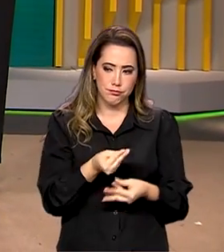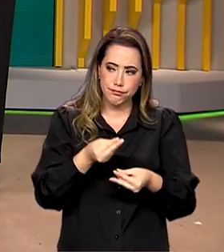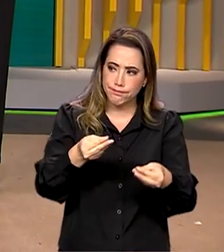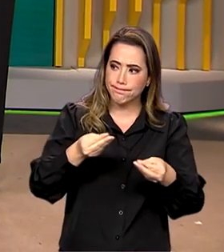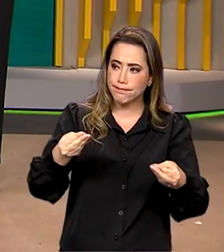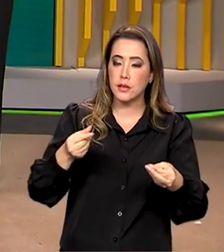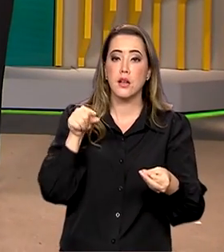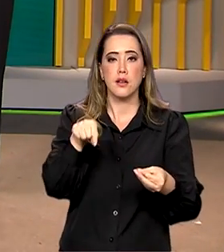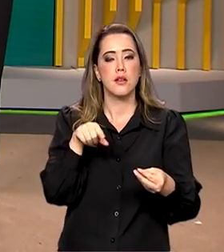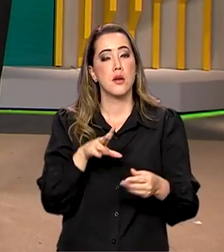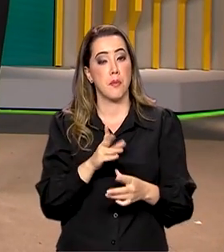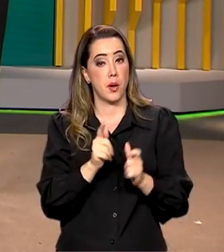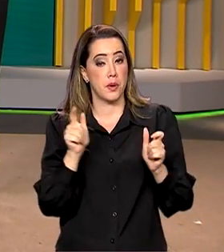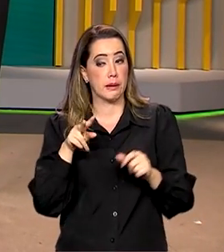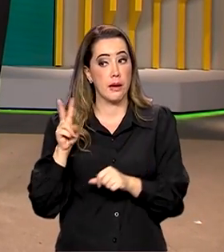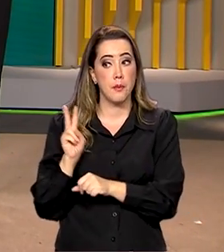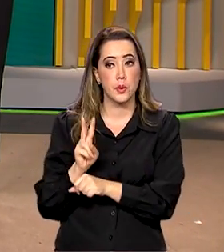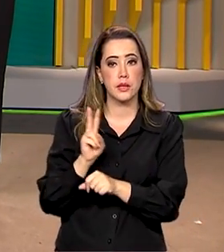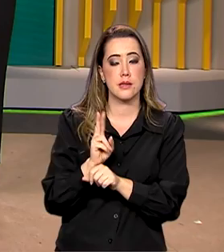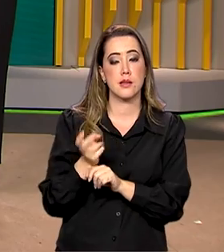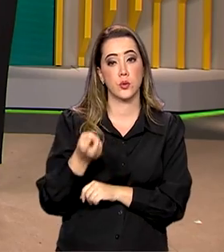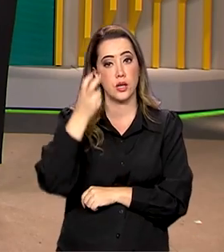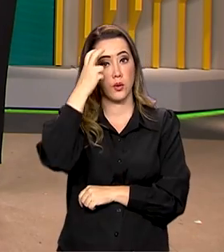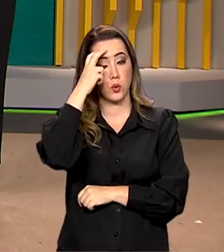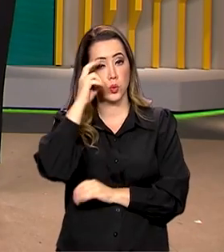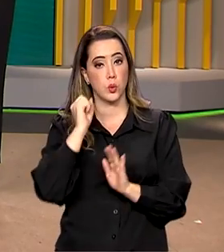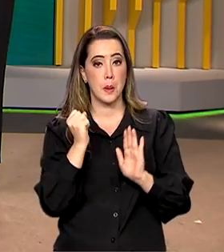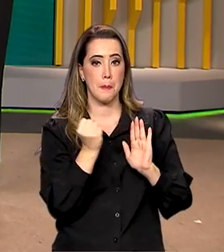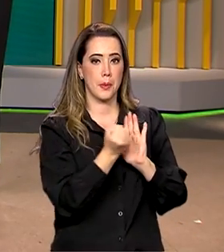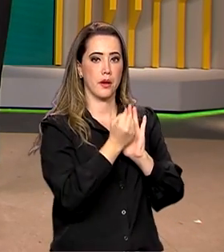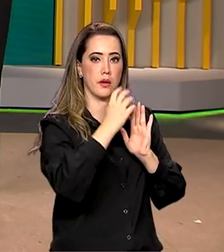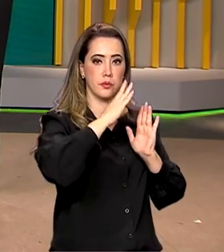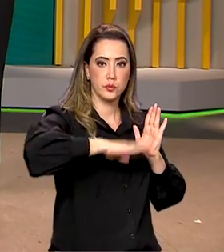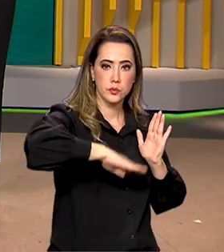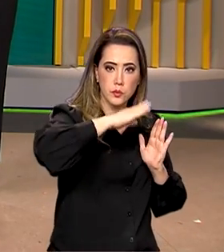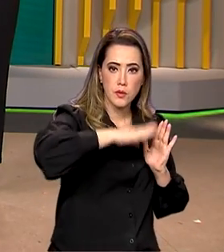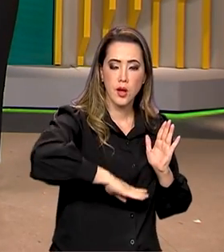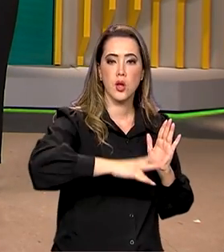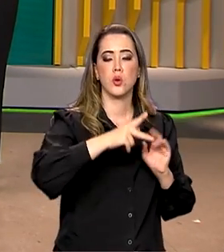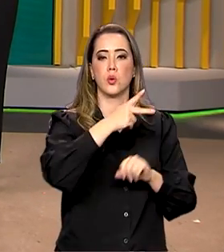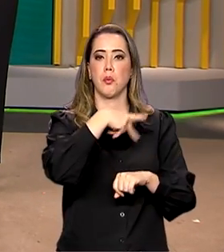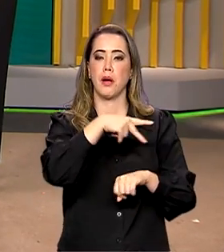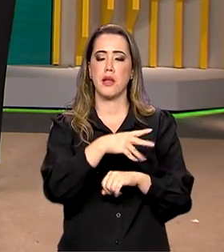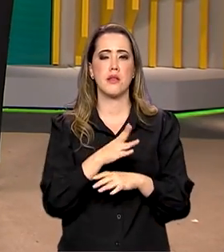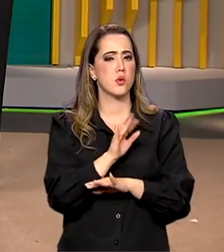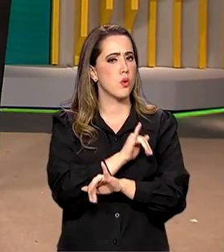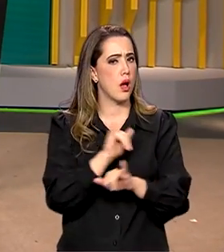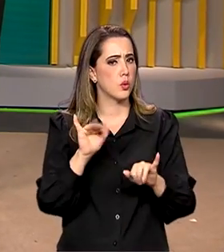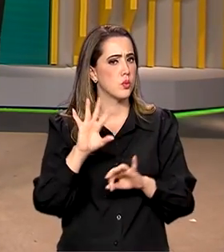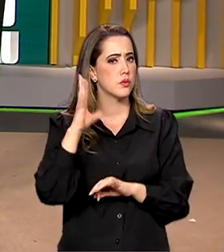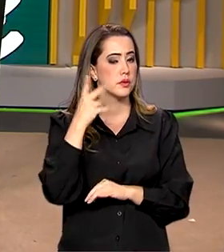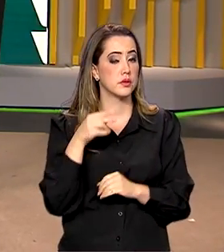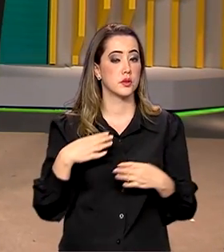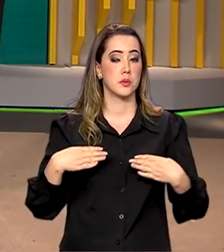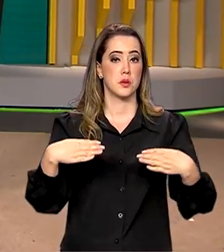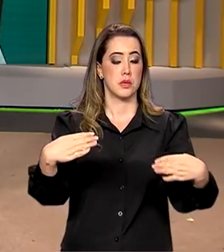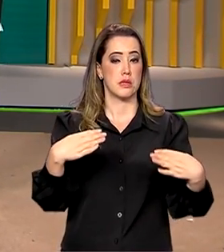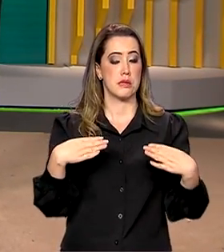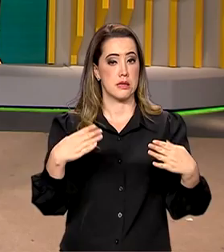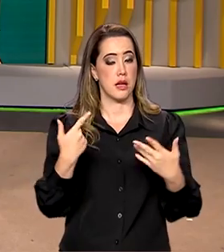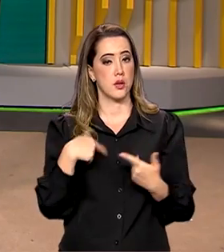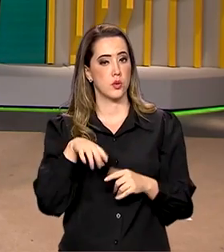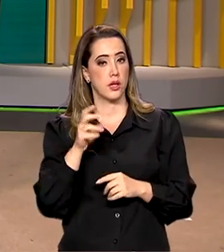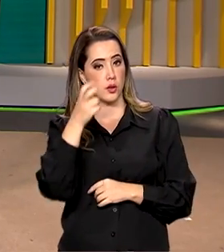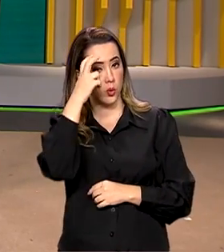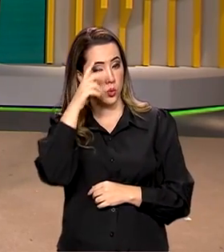apoiar a proteção do patrimônio cultural e material em todo o país. É verdade, o anúncio foi feito pelo Ministério da Cultura na tarde